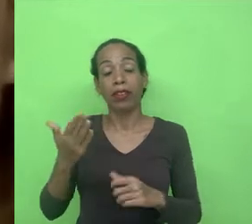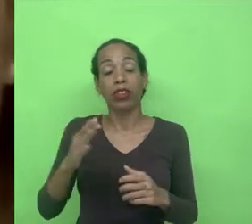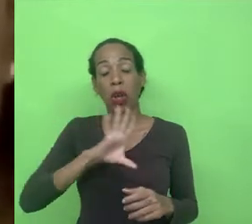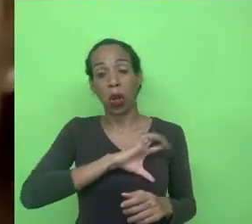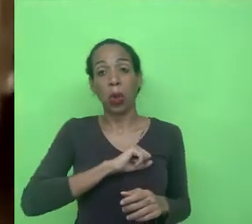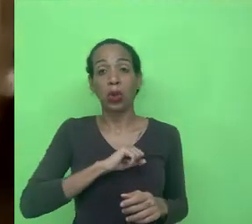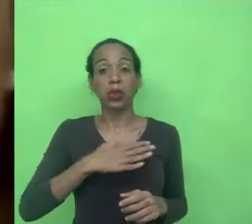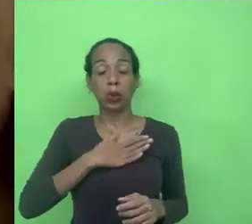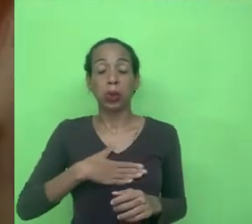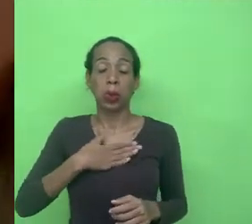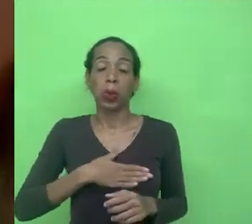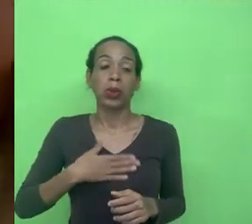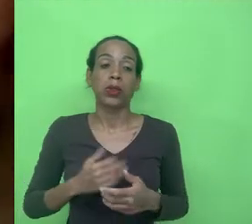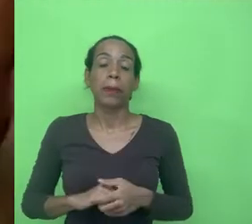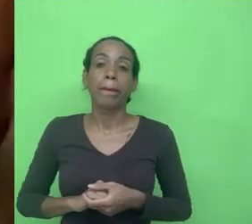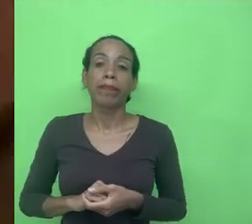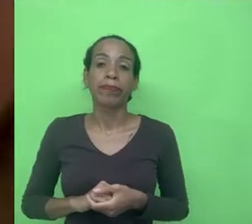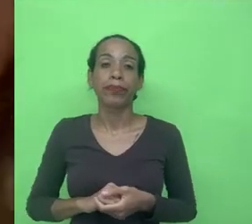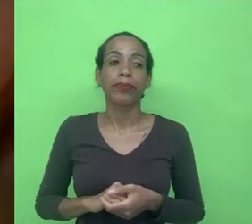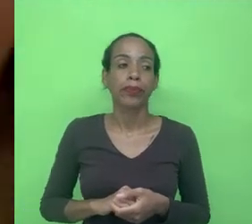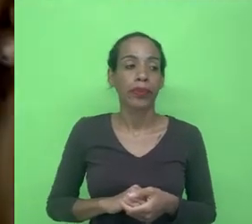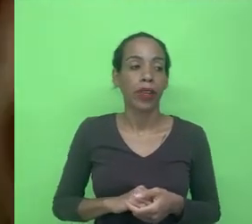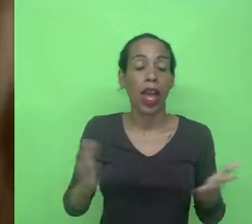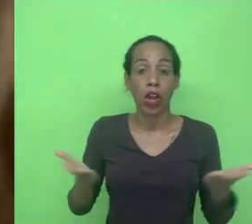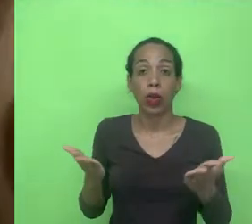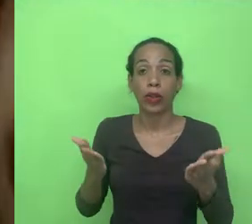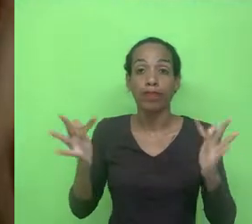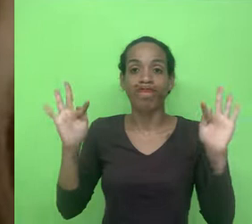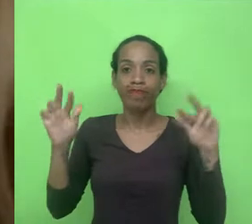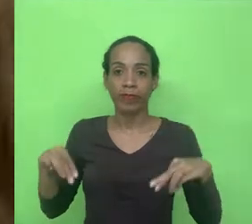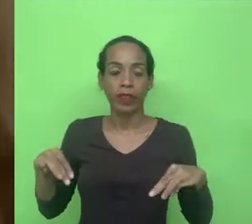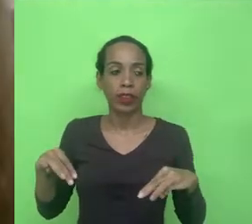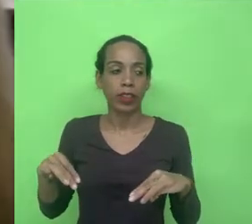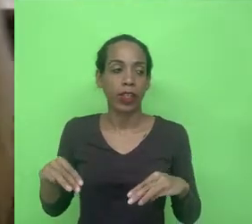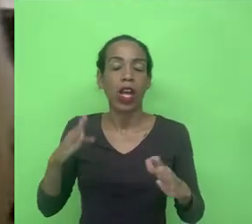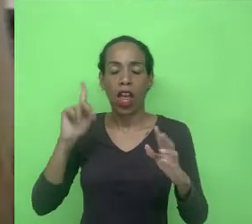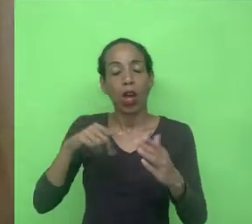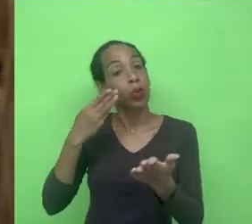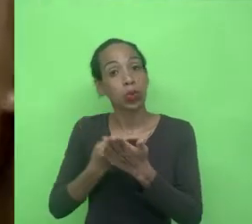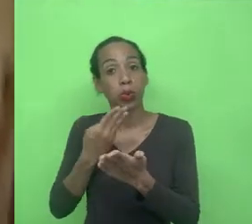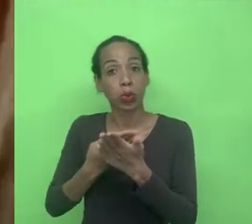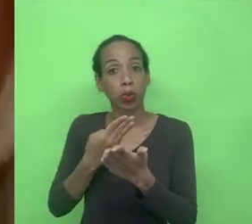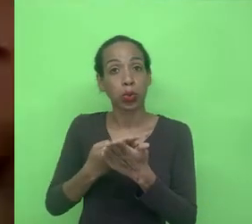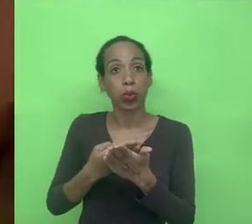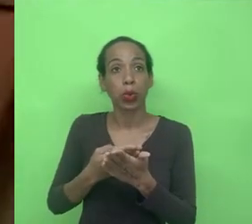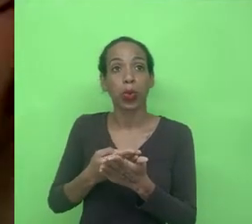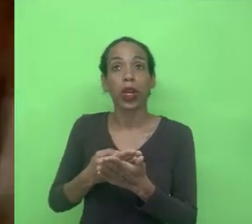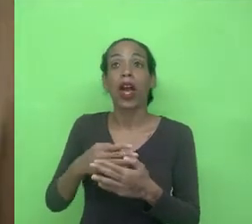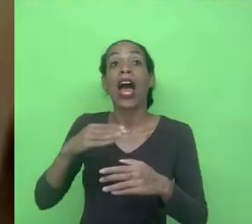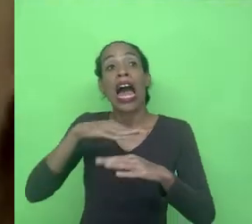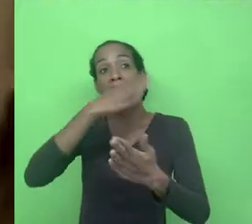dessa questão e aí eu trago só para finalizar porque realmente é um estudo você ainda está na fase de projeto de pesquisa